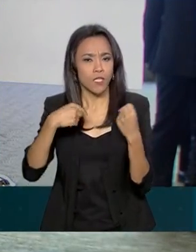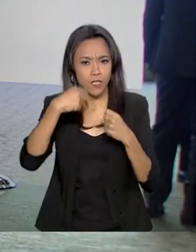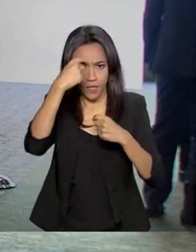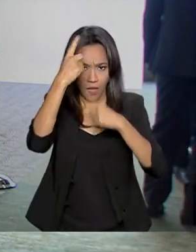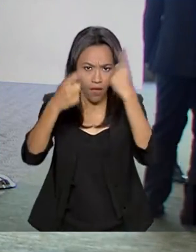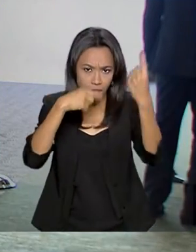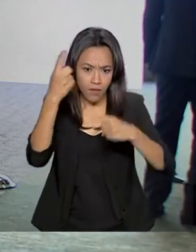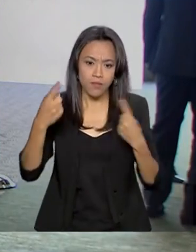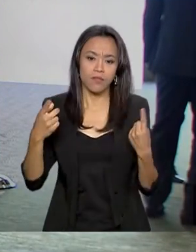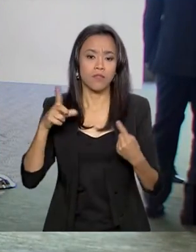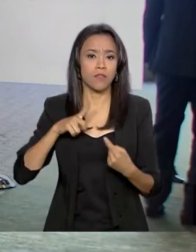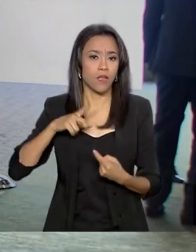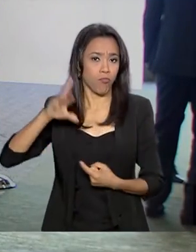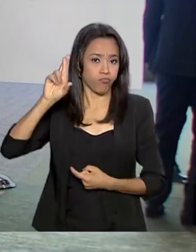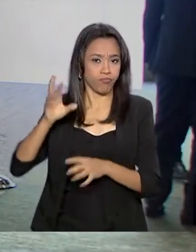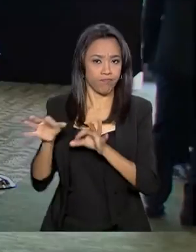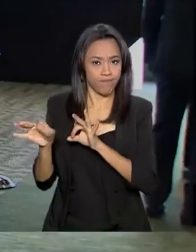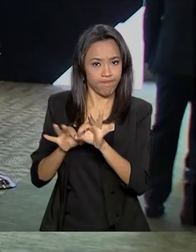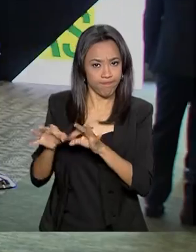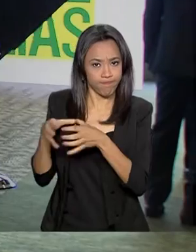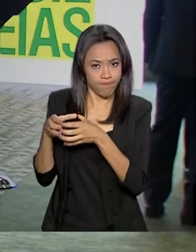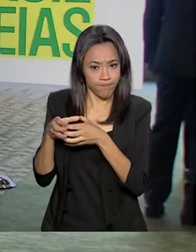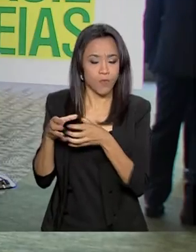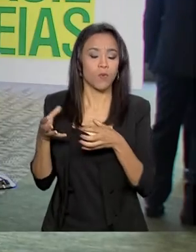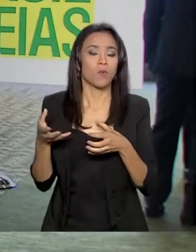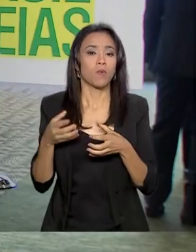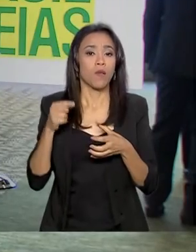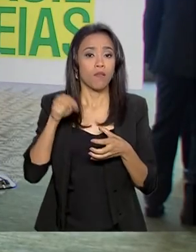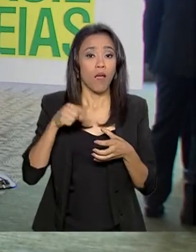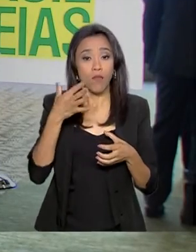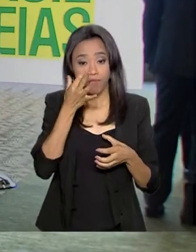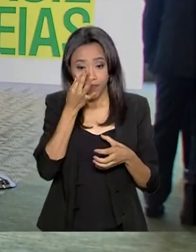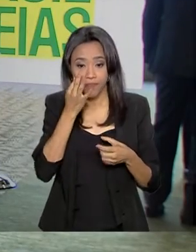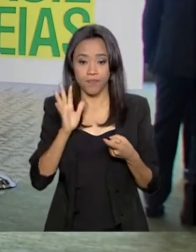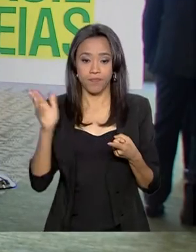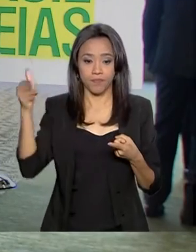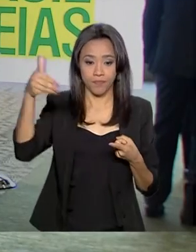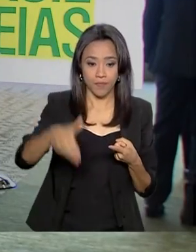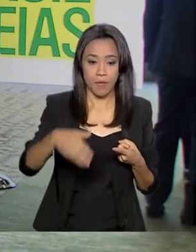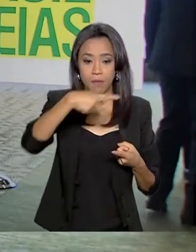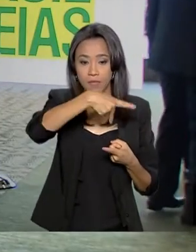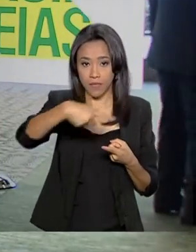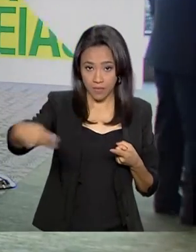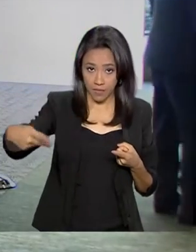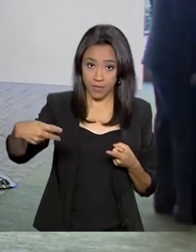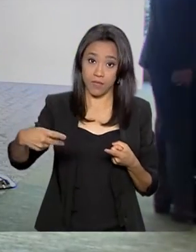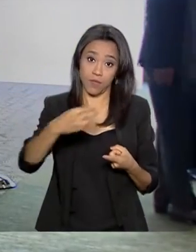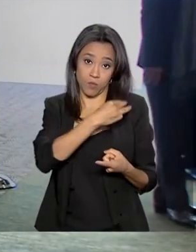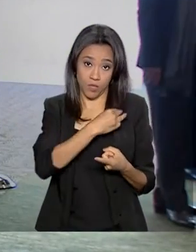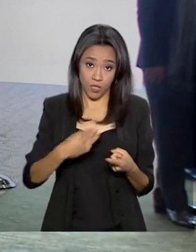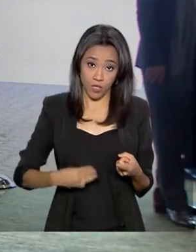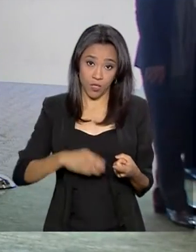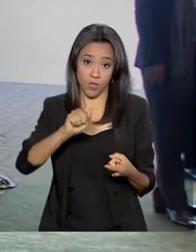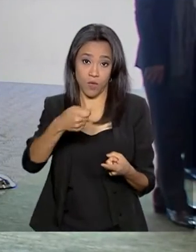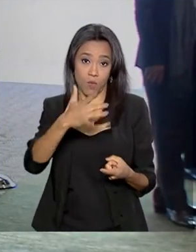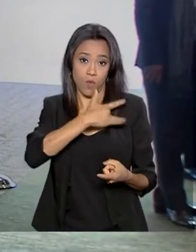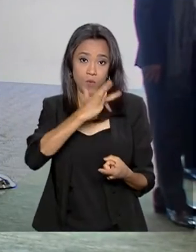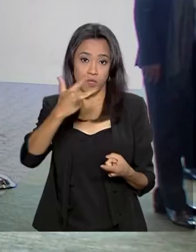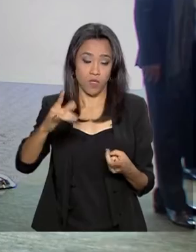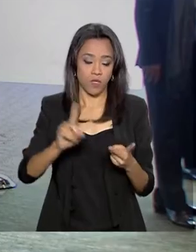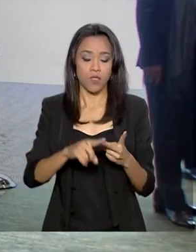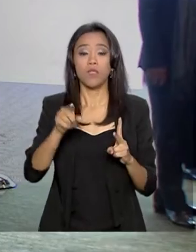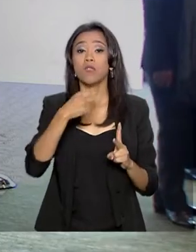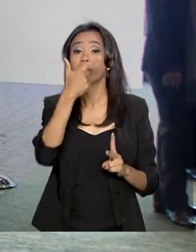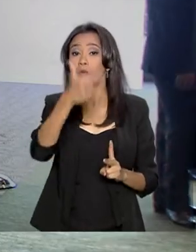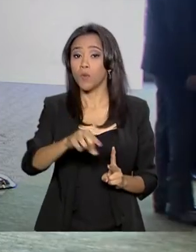Voto. Estão previstas as presenças dos ministros Onyx Lorenzoni da Casa Civil e também Osmar